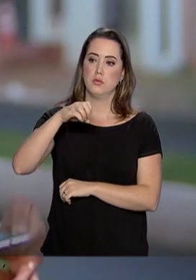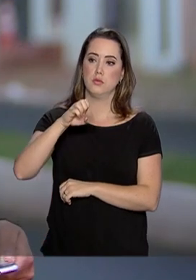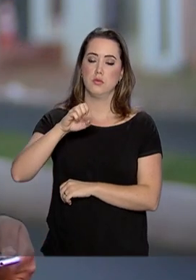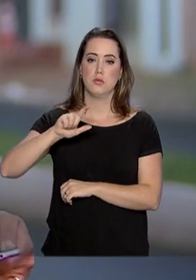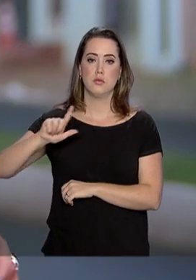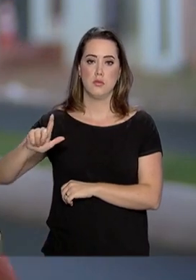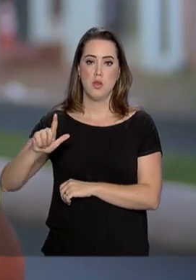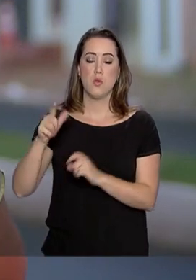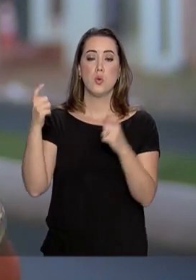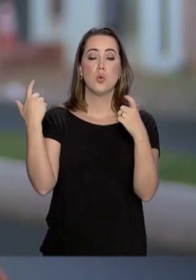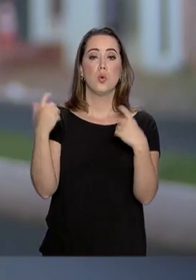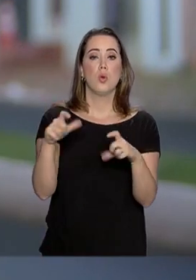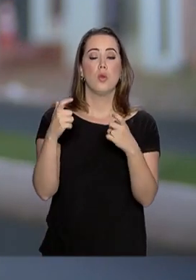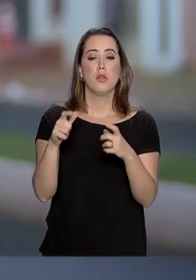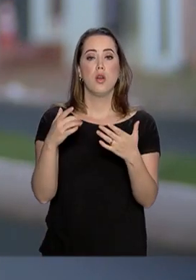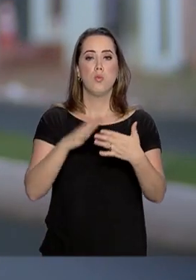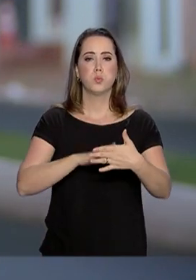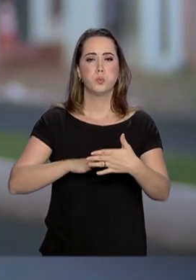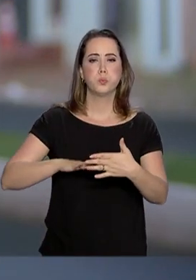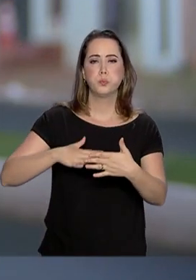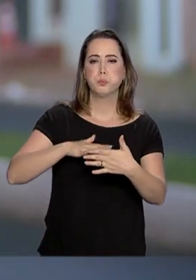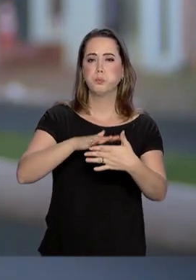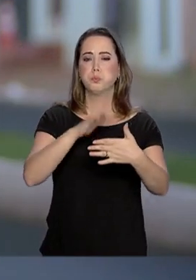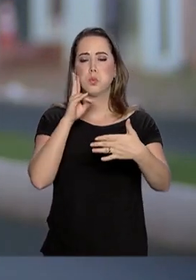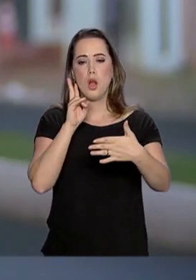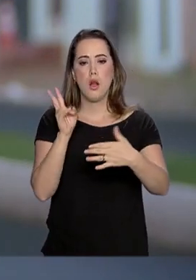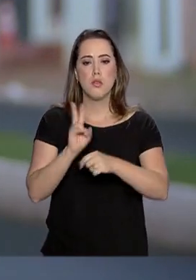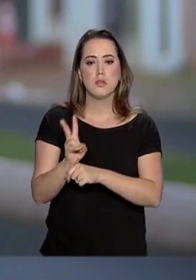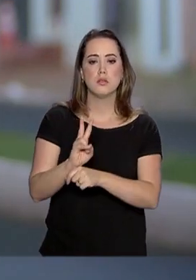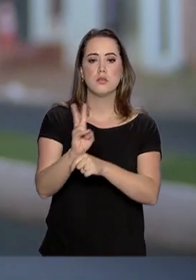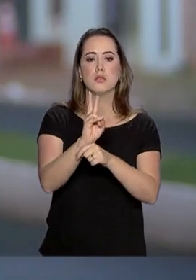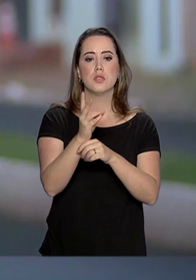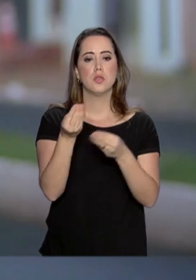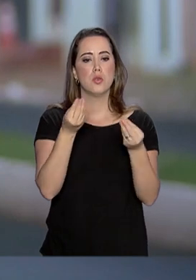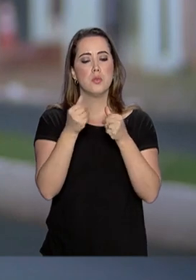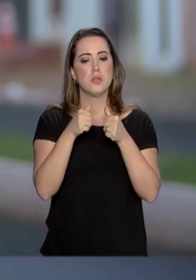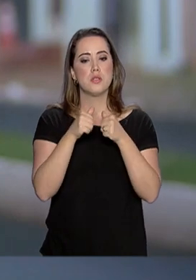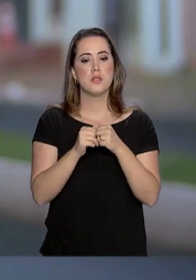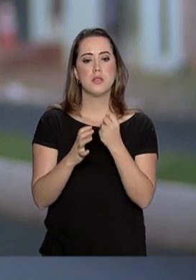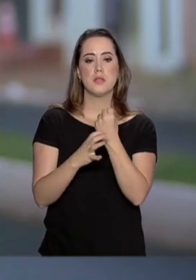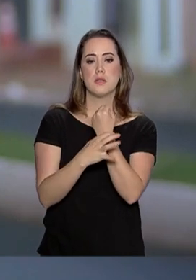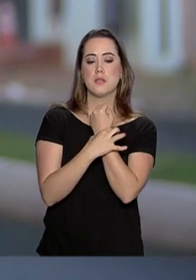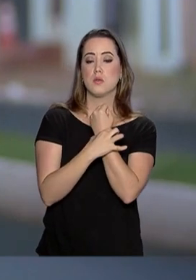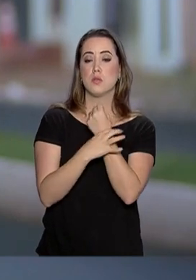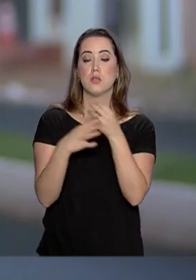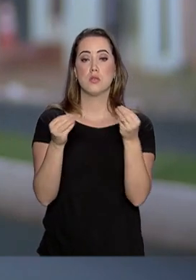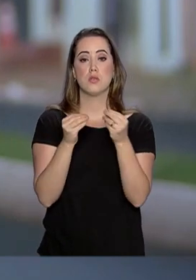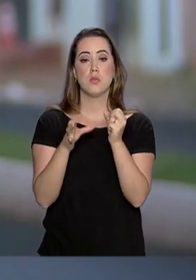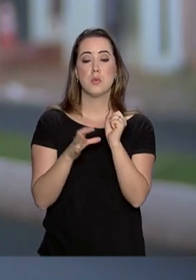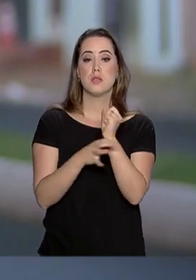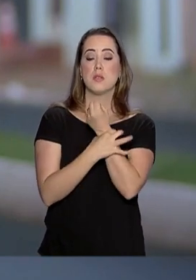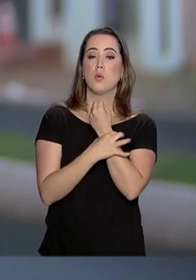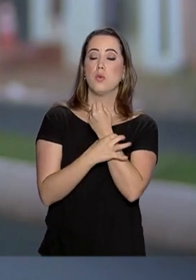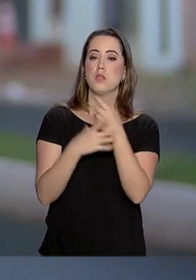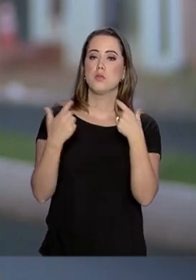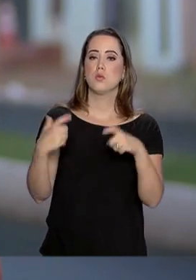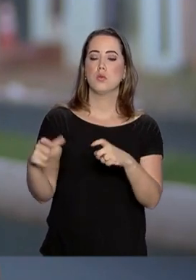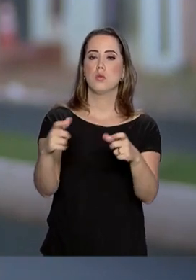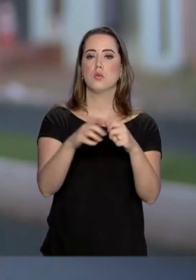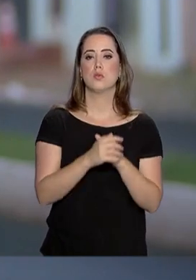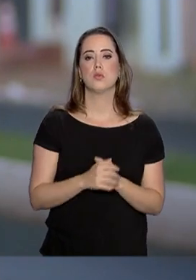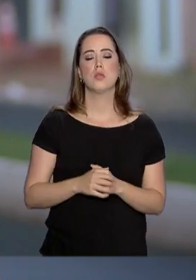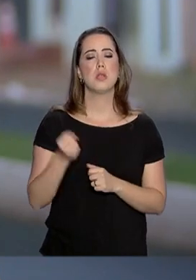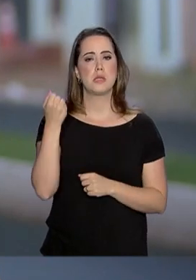foram exatamente no local das barragens, conferir como que está a situação da segurança, como estão as condições de segurança do local.